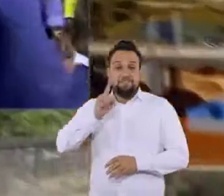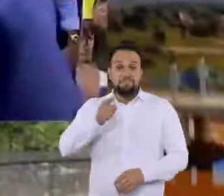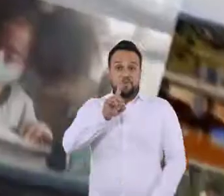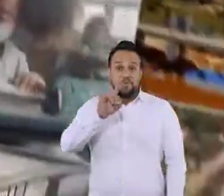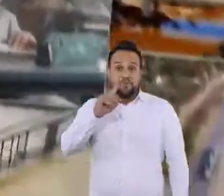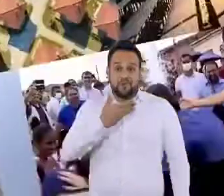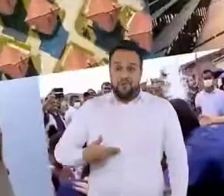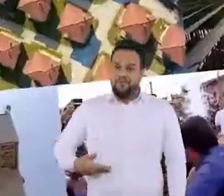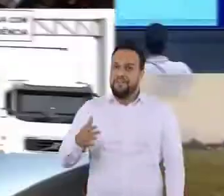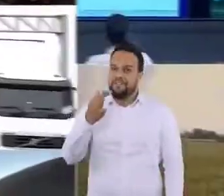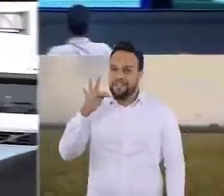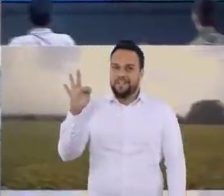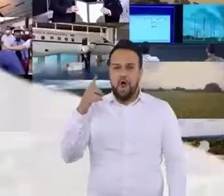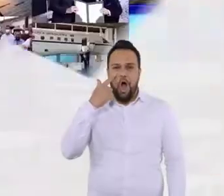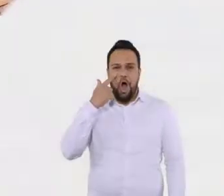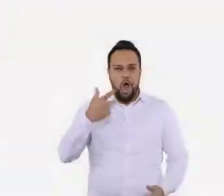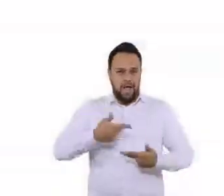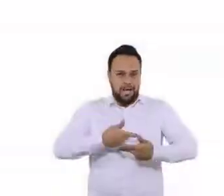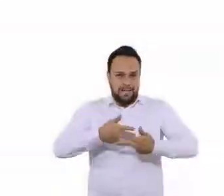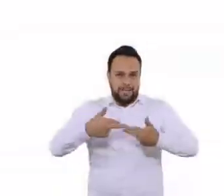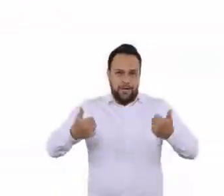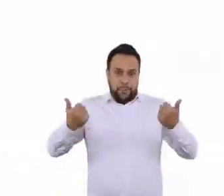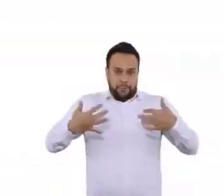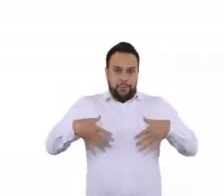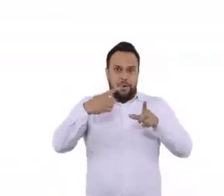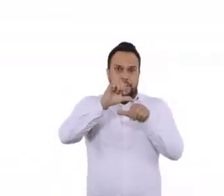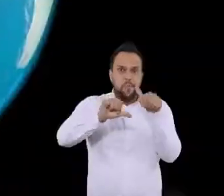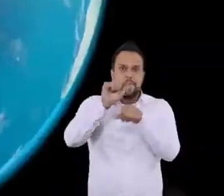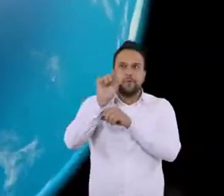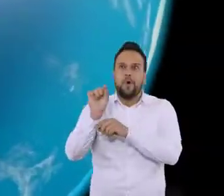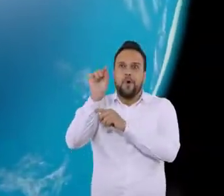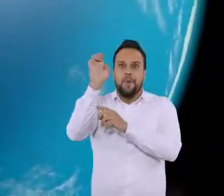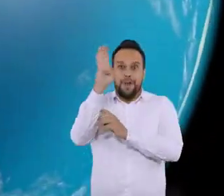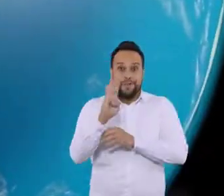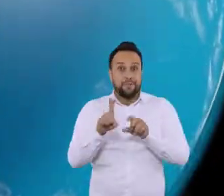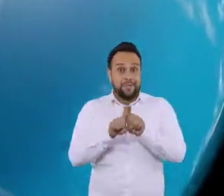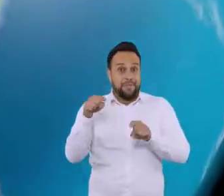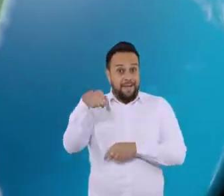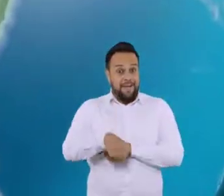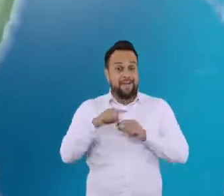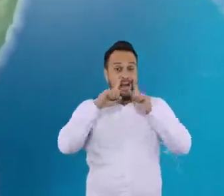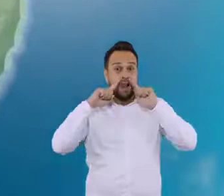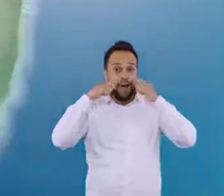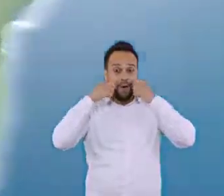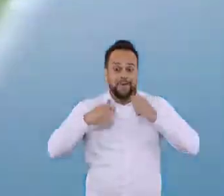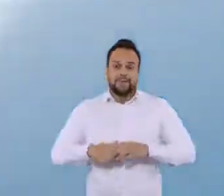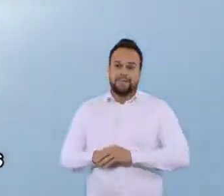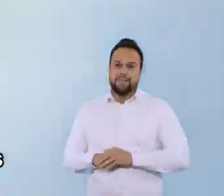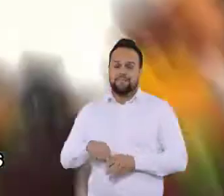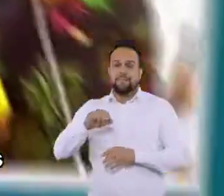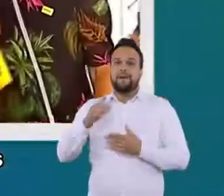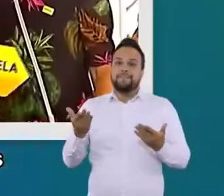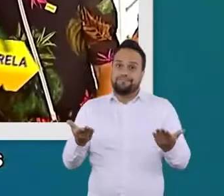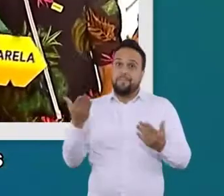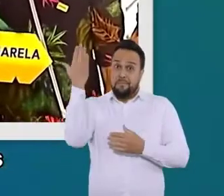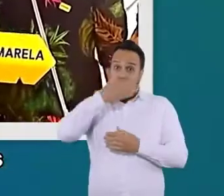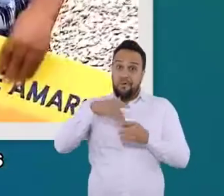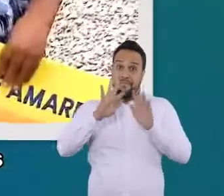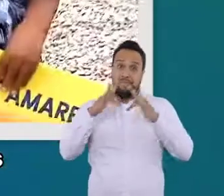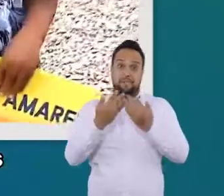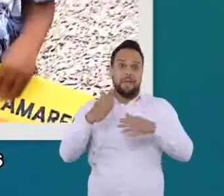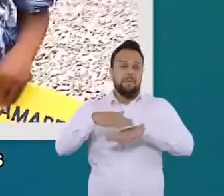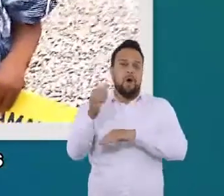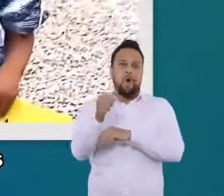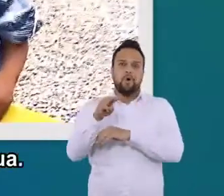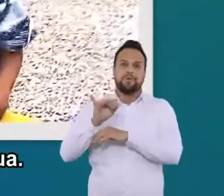Mil dias de governo federal e olha quanta coisa mudou no Brasil e aqui em Alagoas. Que o digam as mais